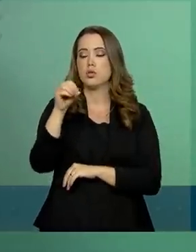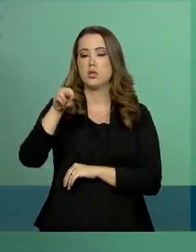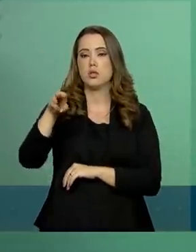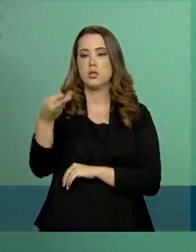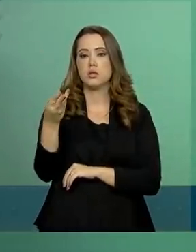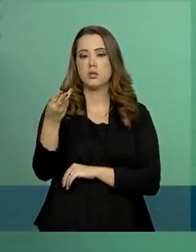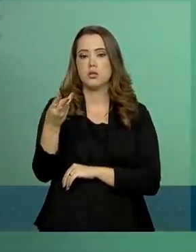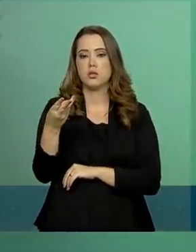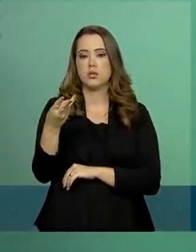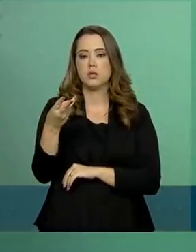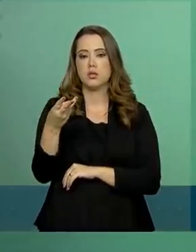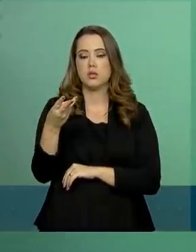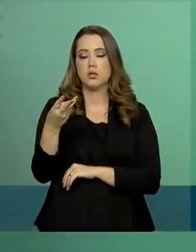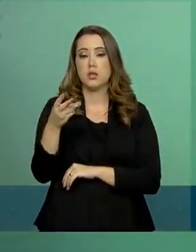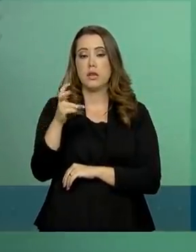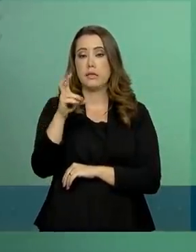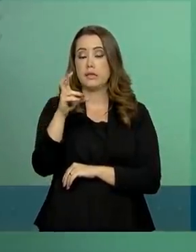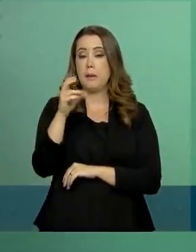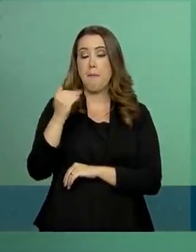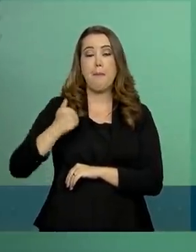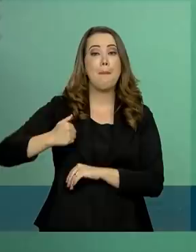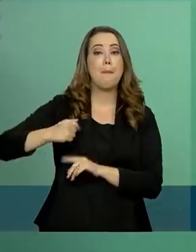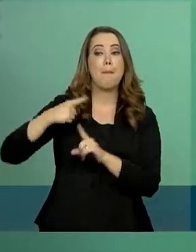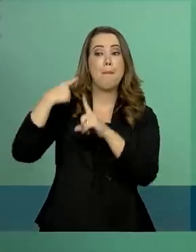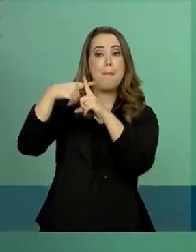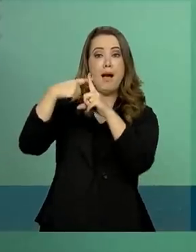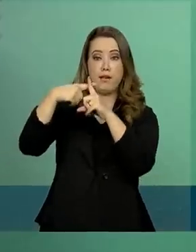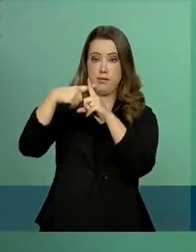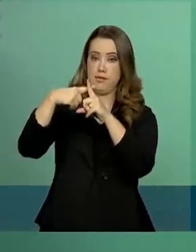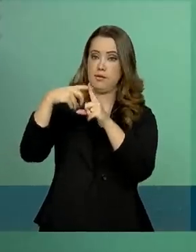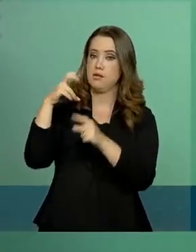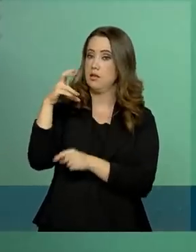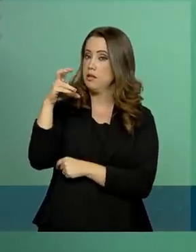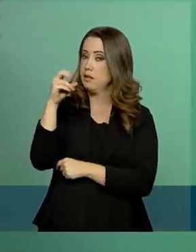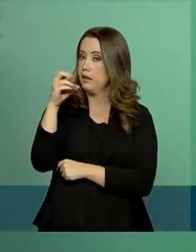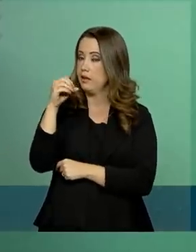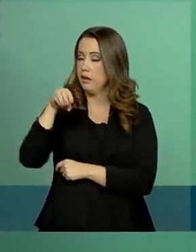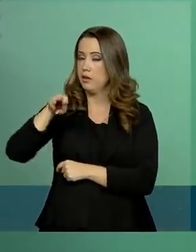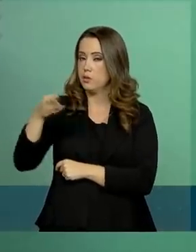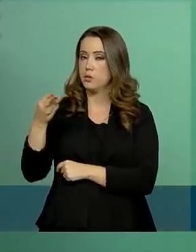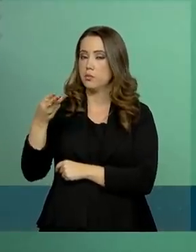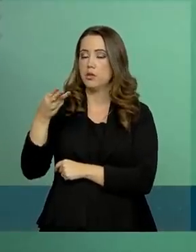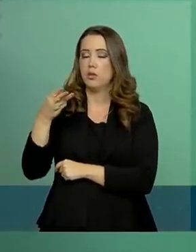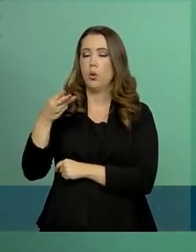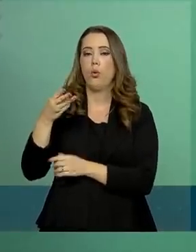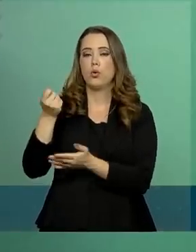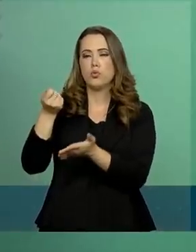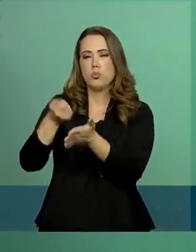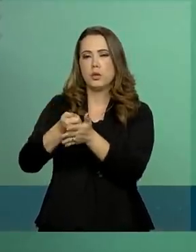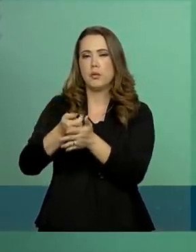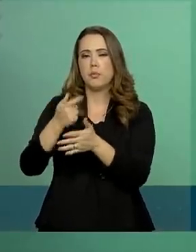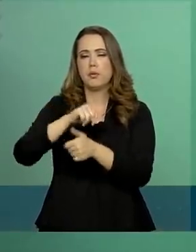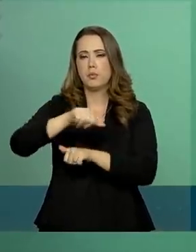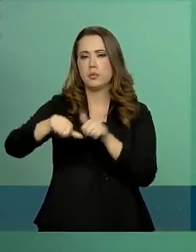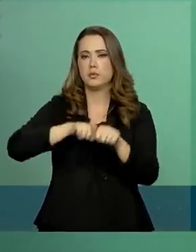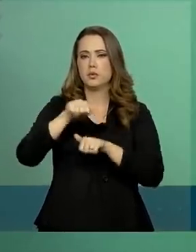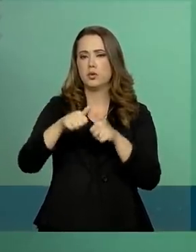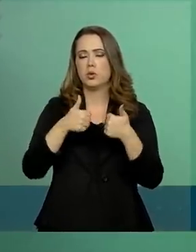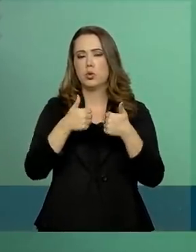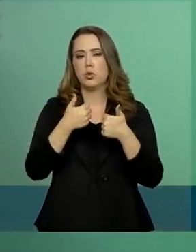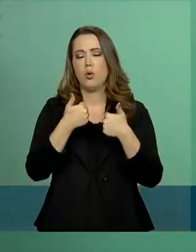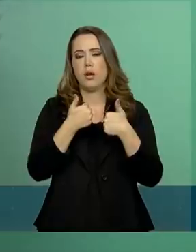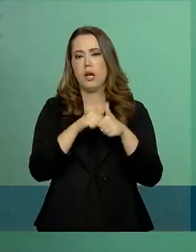verdade, a acrescentar-se, mais 500 milhões em financiamento para o programa de modernização da frota agrícola,